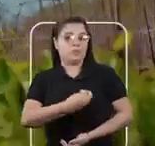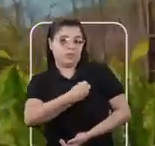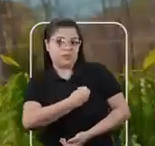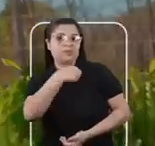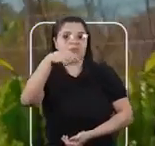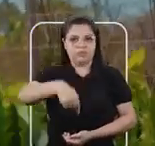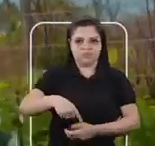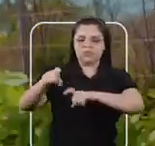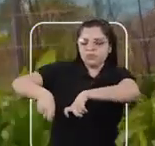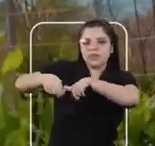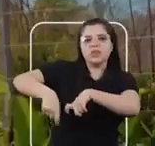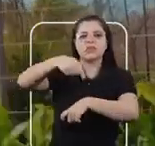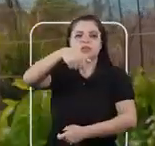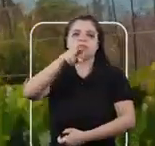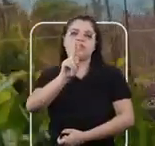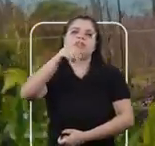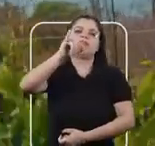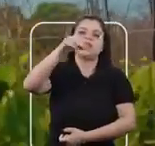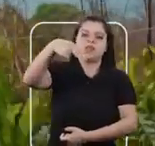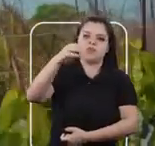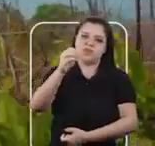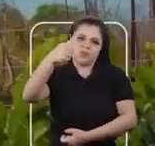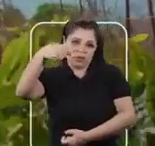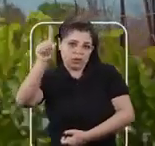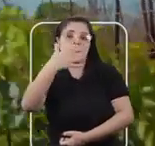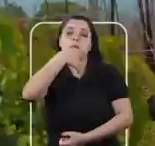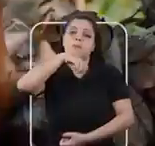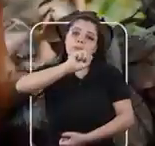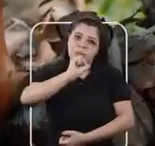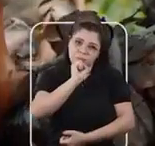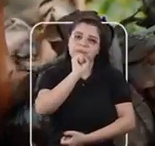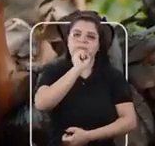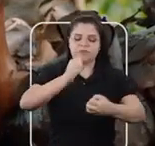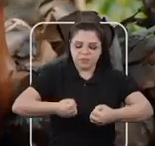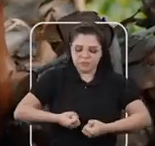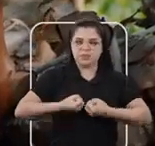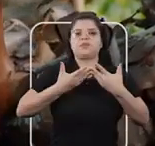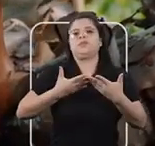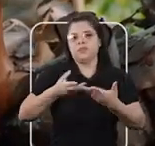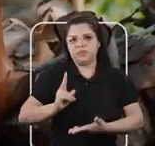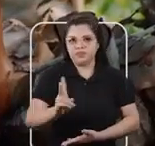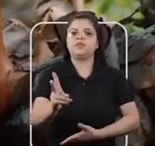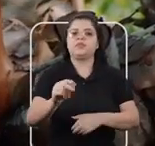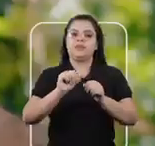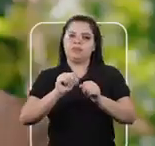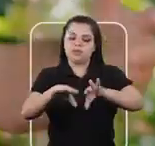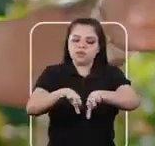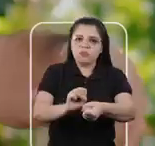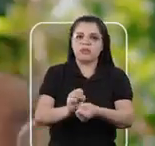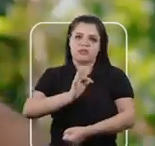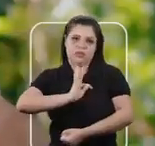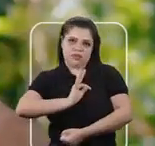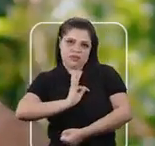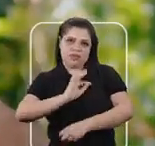Estou aqui na nossa colônia. É aqui no Quinoa. Aqui é a colônia Dico Viana. E falando nele, ele é minha fonte de inspiração sempre. E